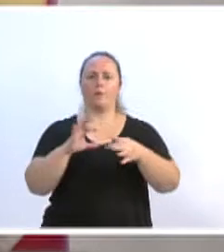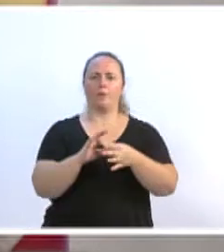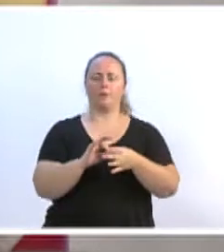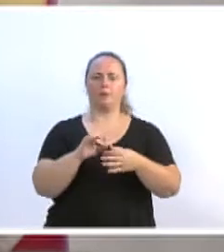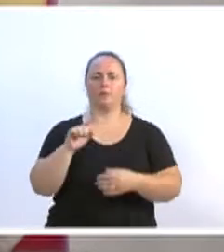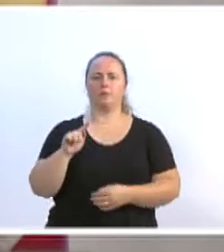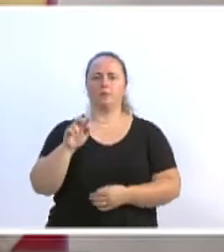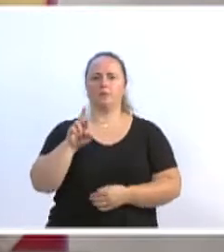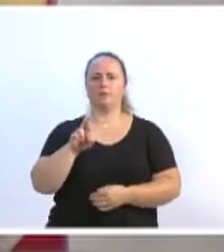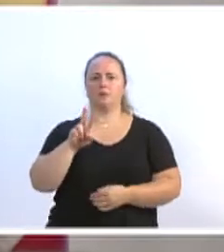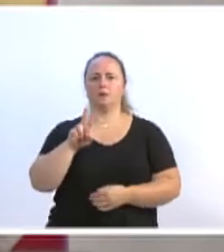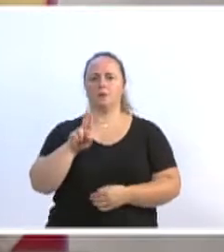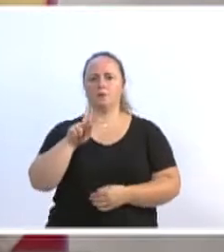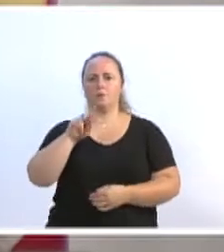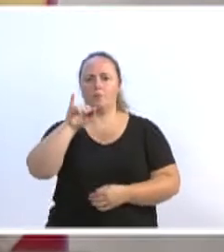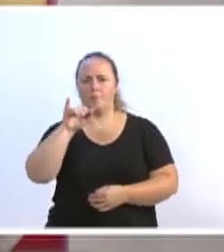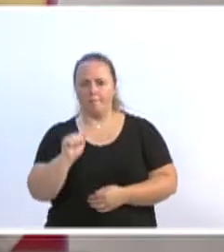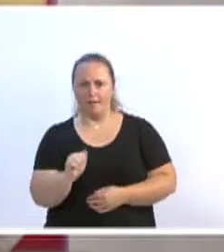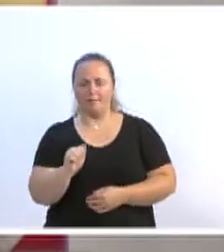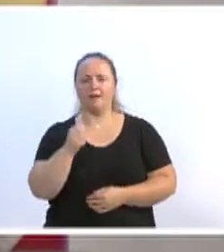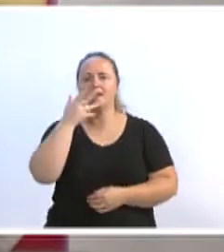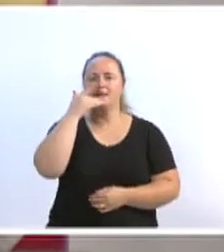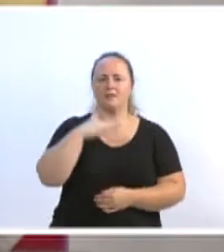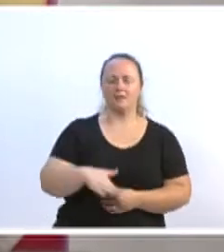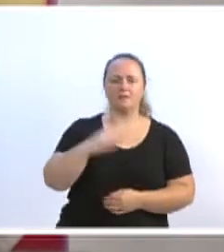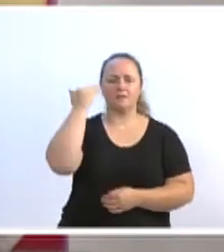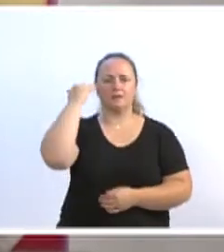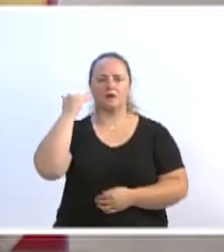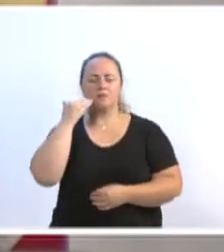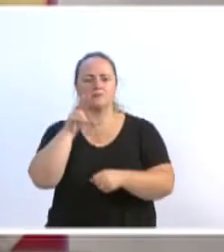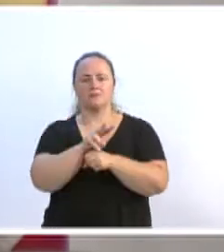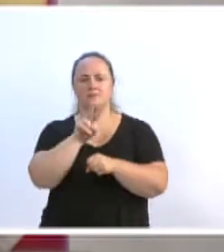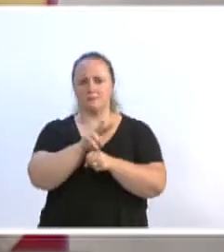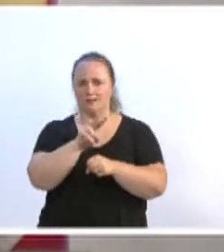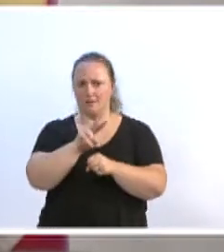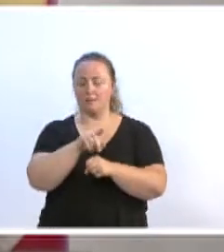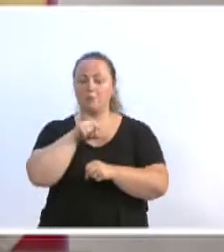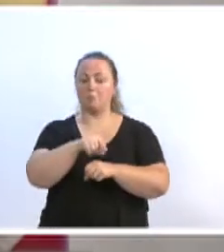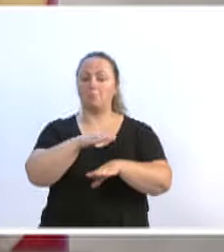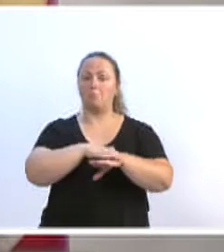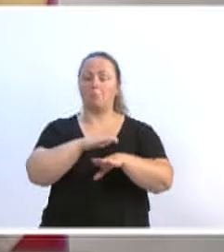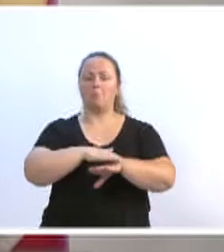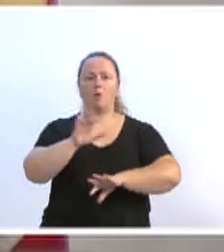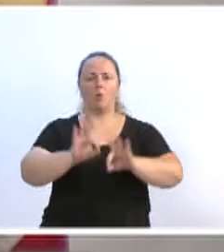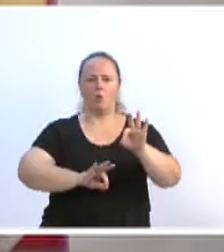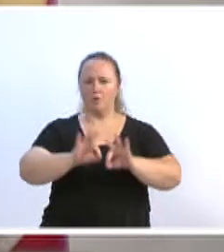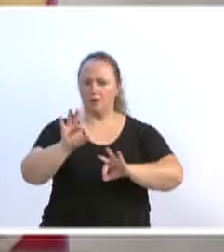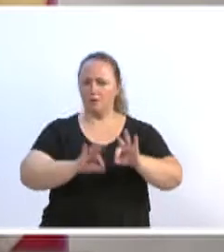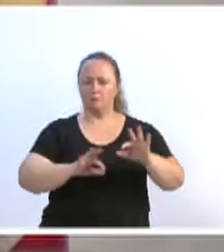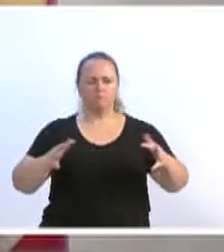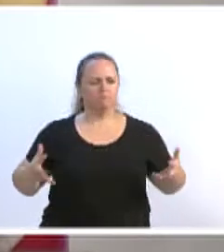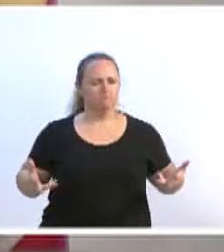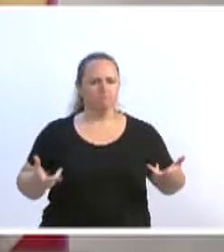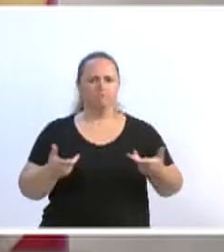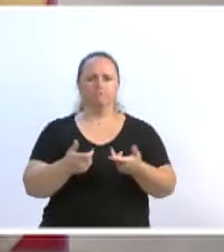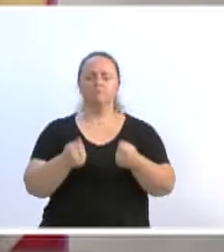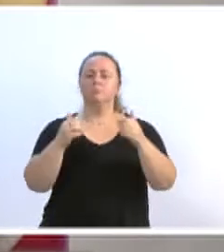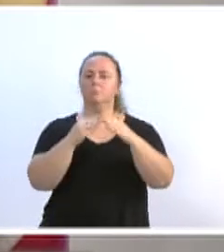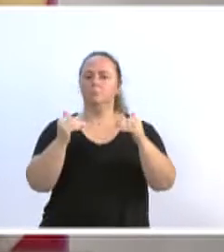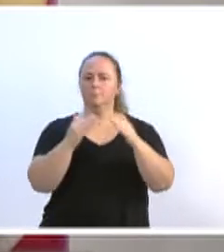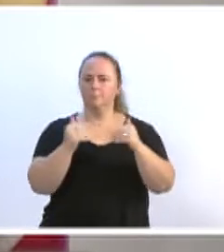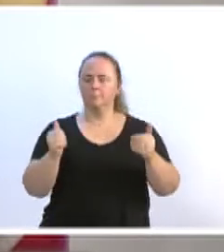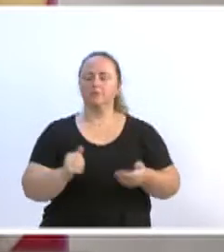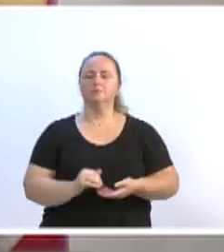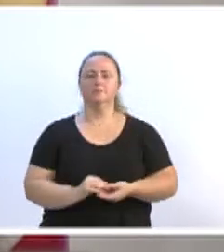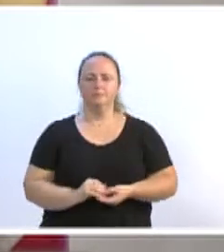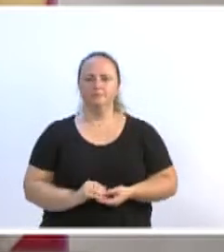Grupo de Defesa da Infância e da Adolescência, organizou esse evento magnífico, excelente, lá em Brusque, e, sobretudo,